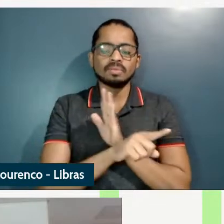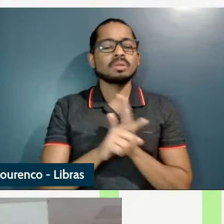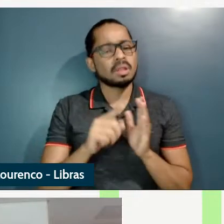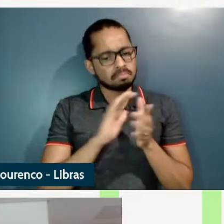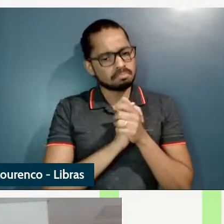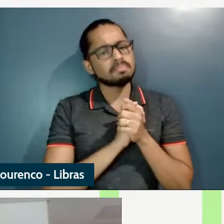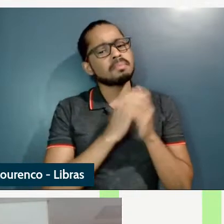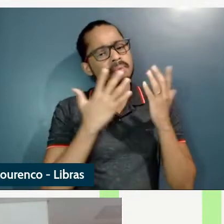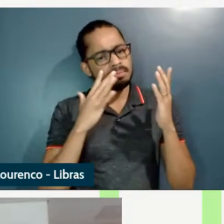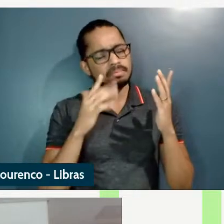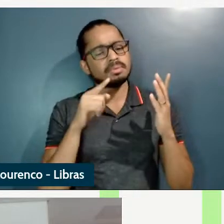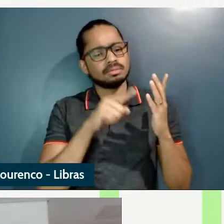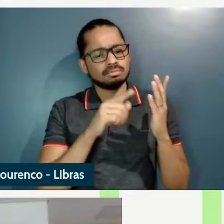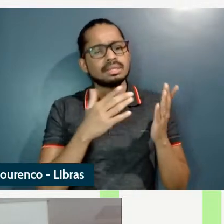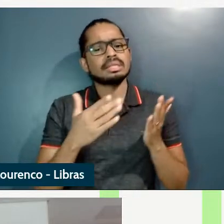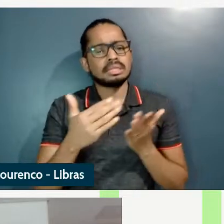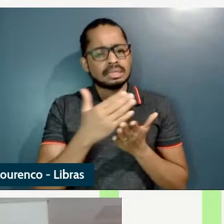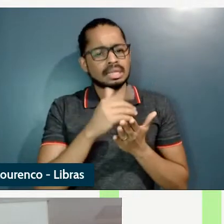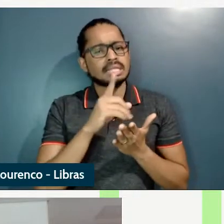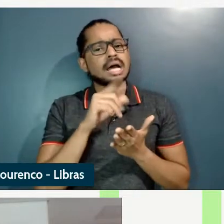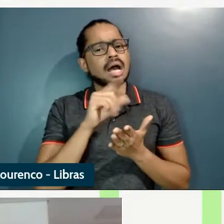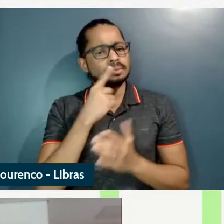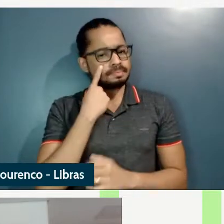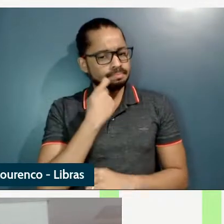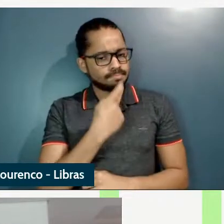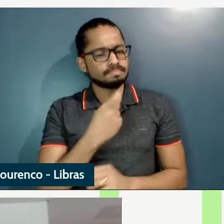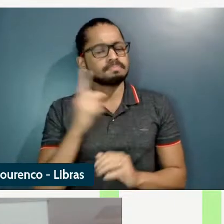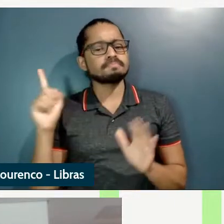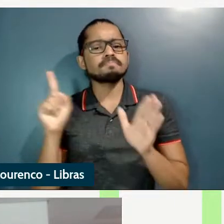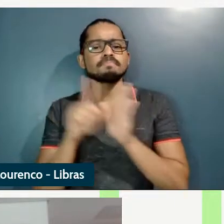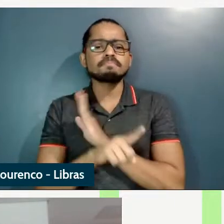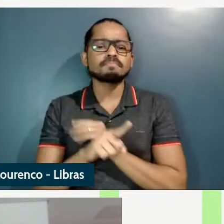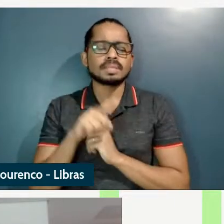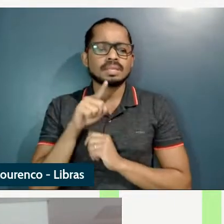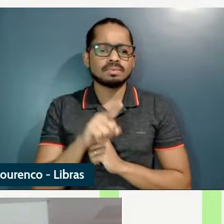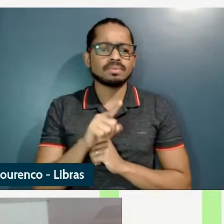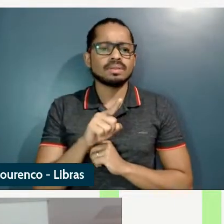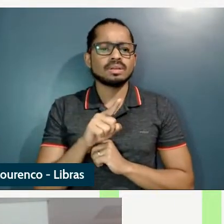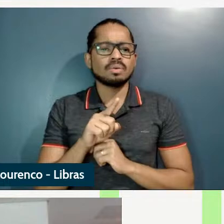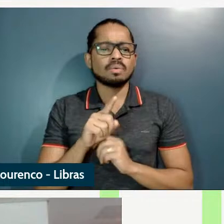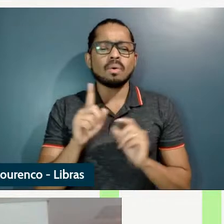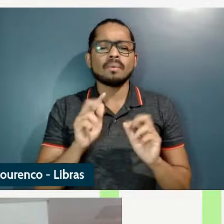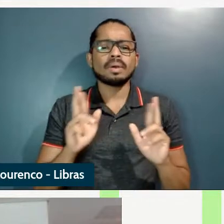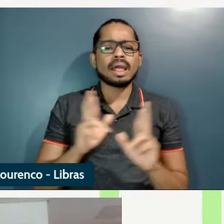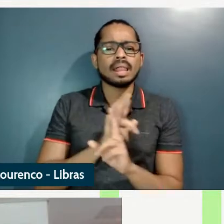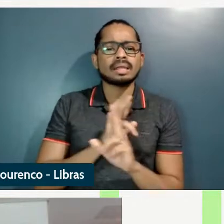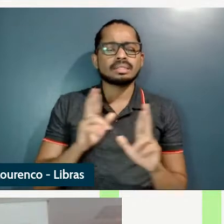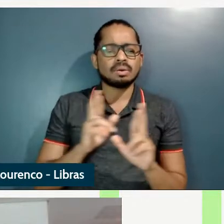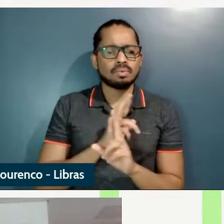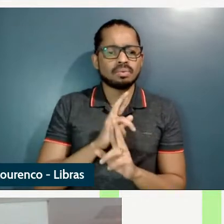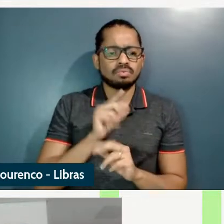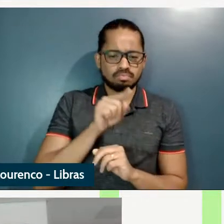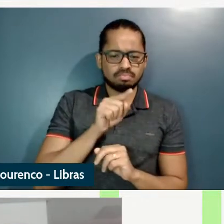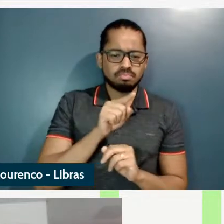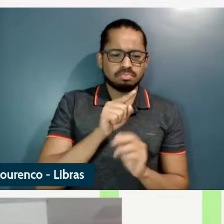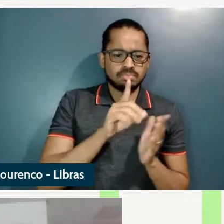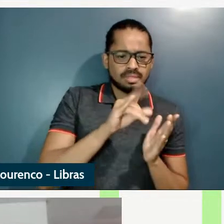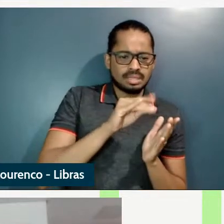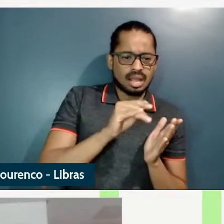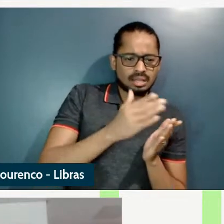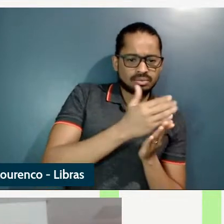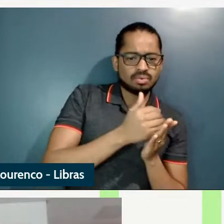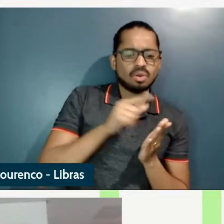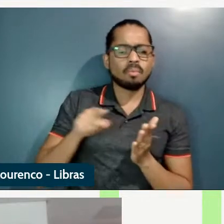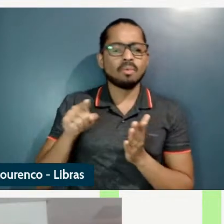pelos dados que são muito interessantes e pergunta qual seria a relação dos casos analisados por você com casos como a